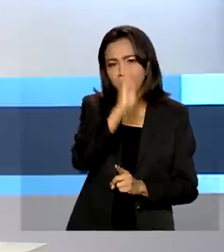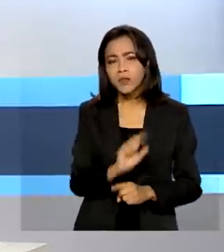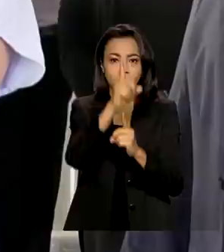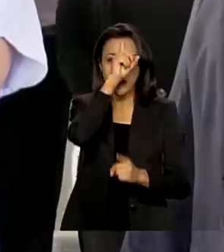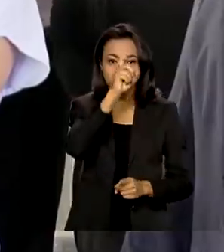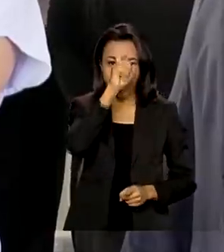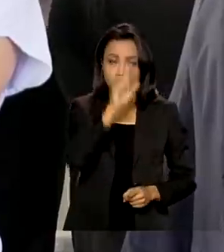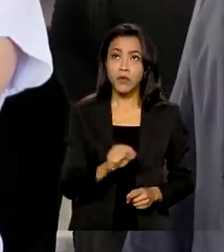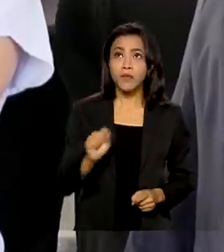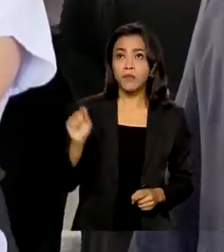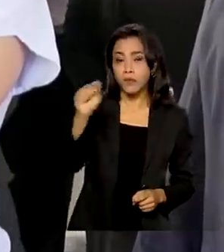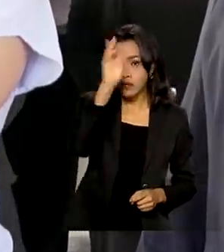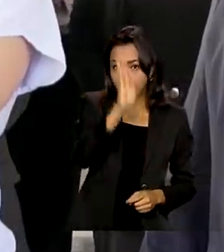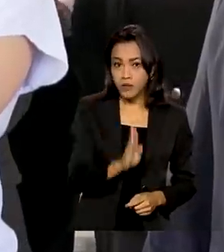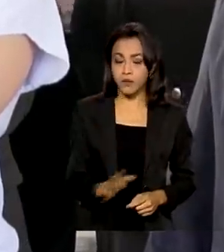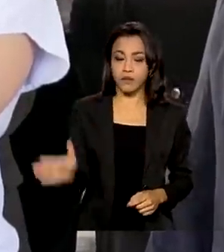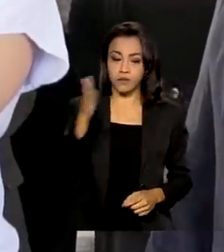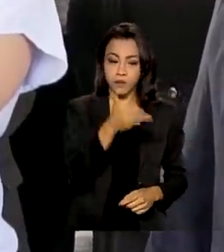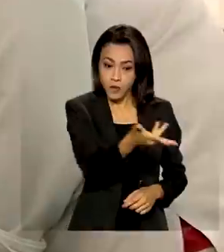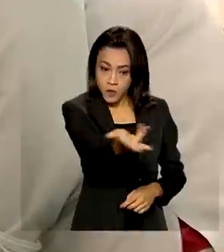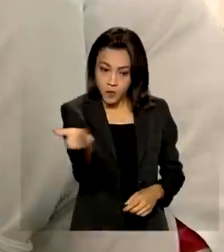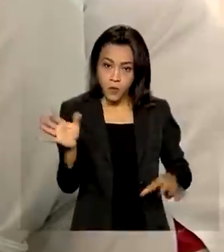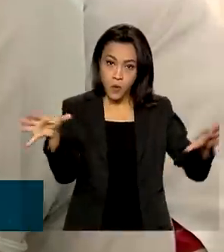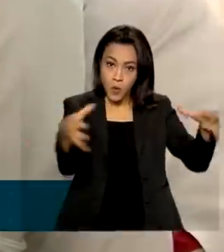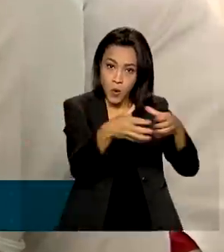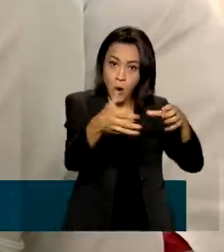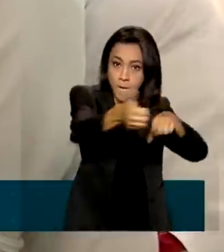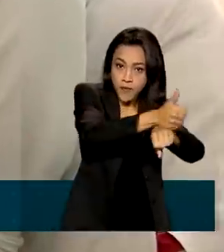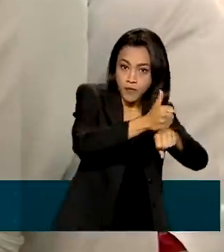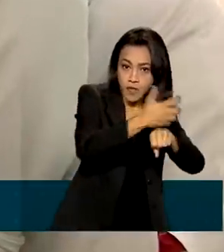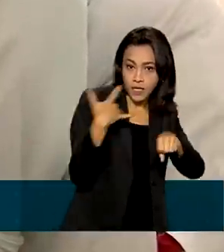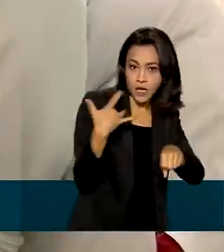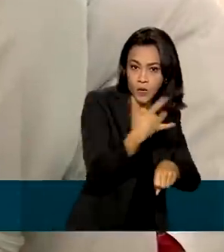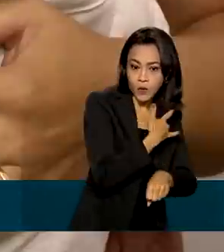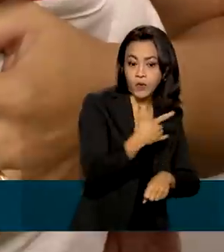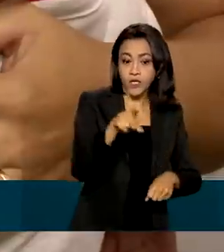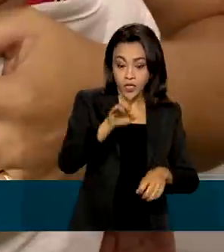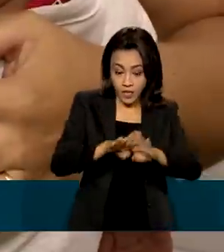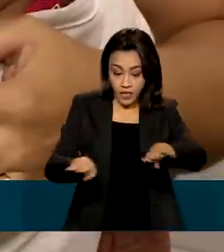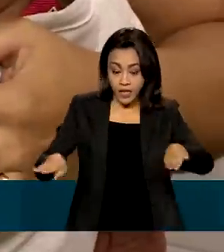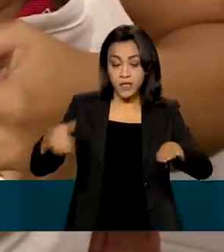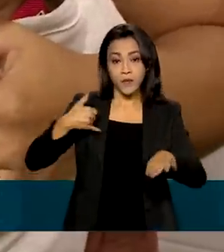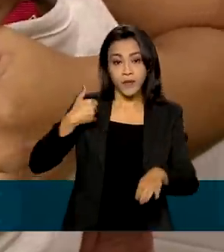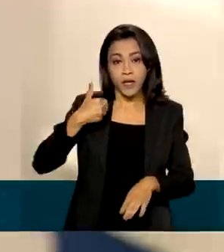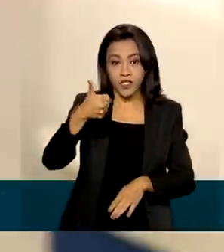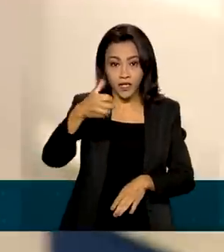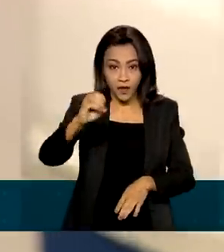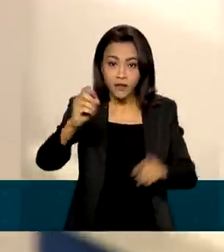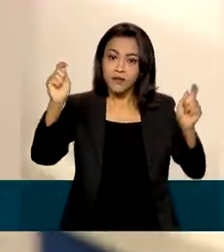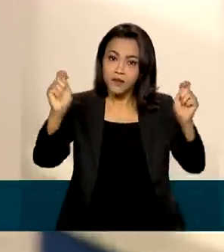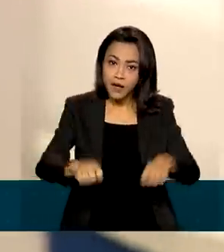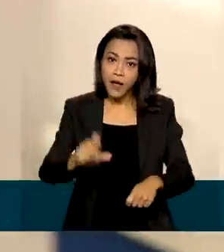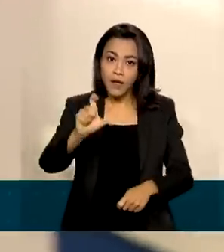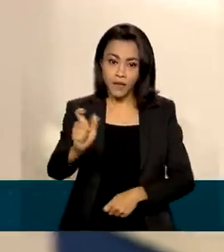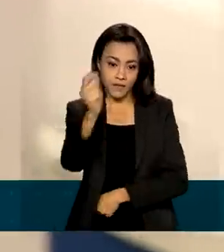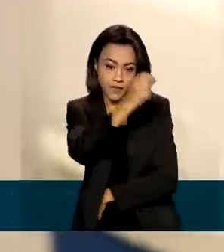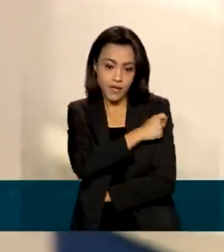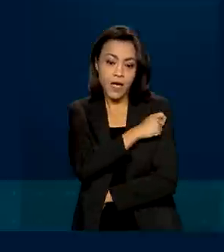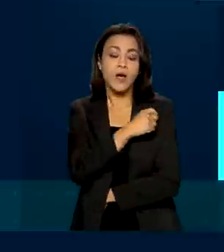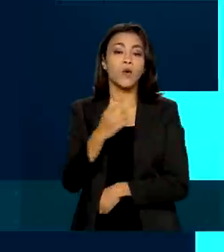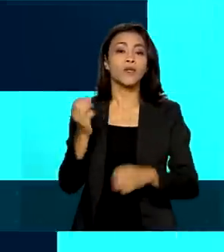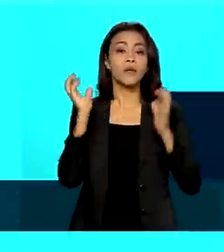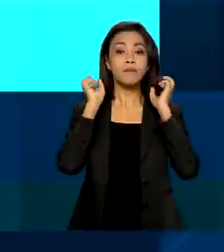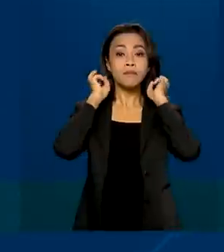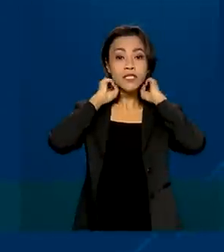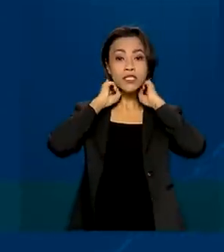país. Profissionais da saúde e crianças de até 10 anos já podem se vacinar contra a meningite C.